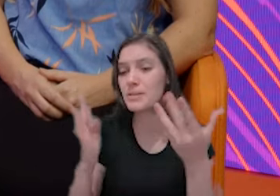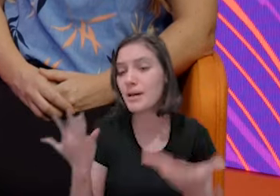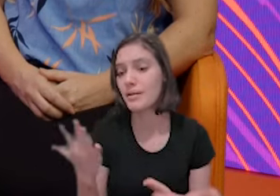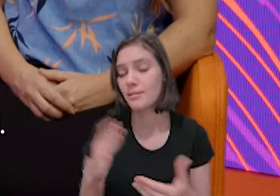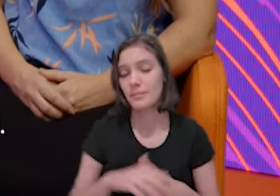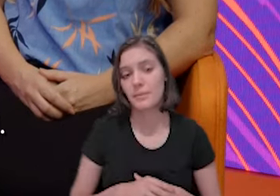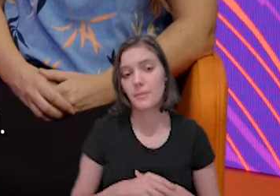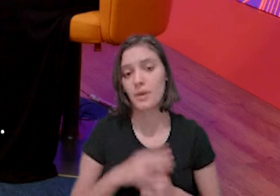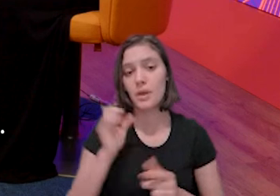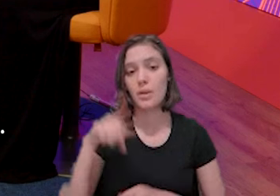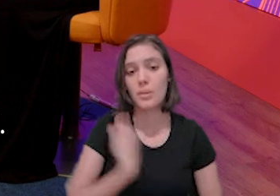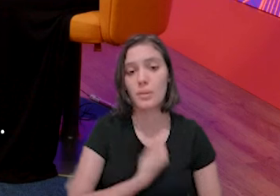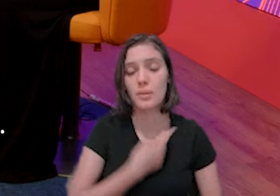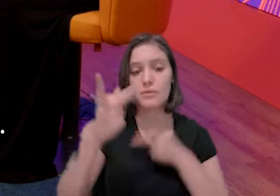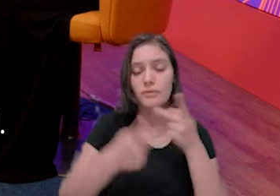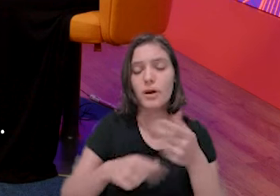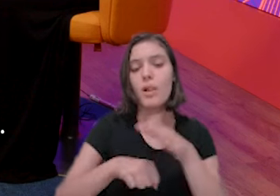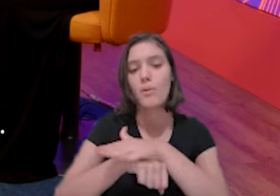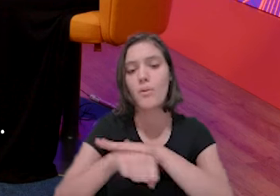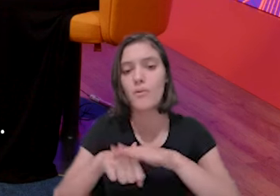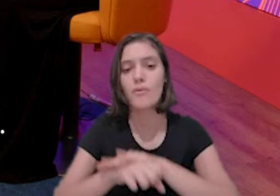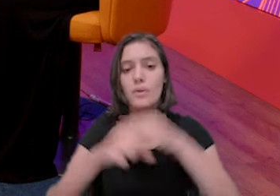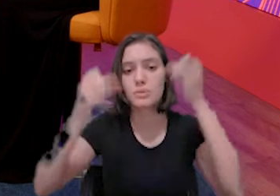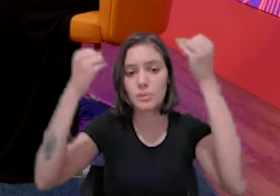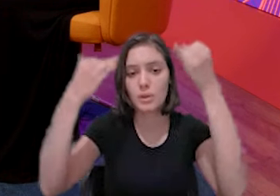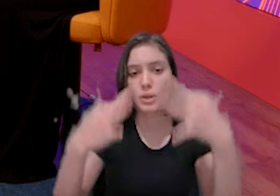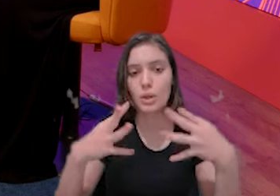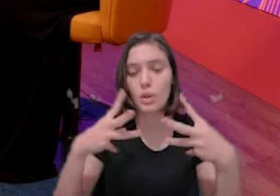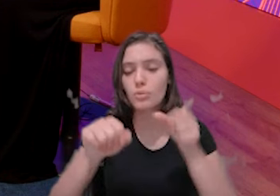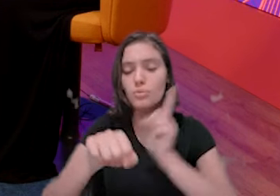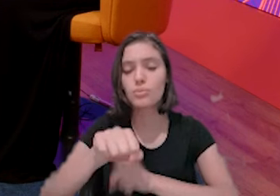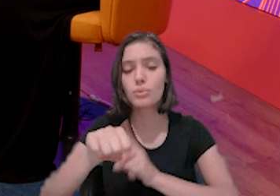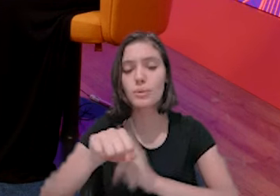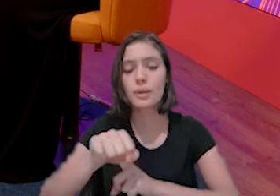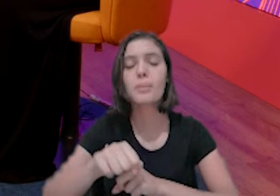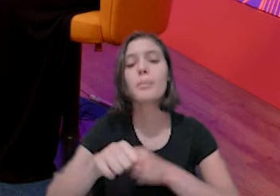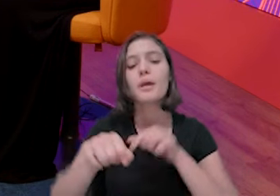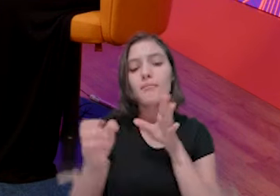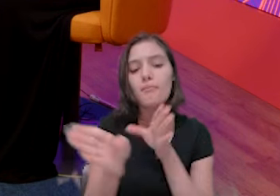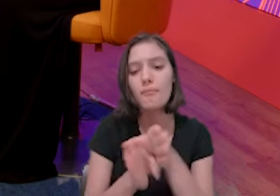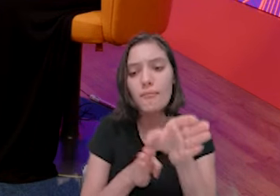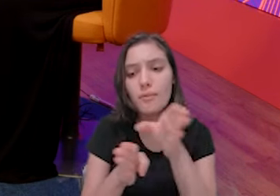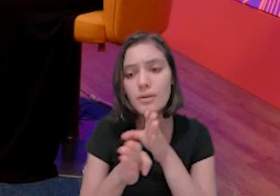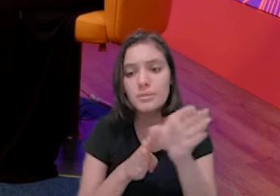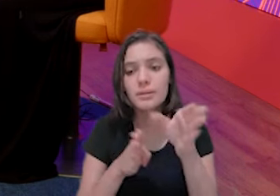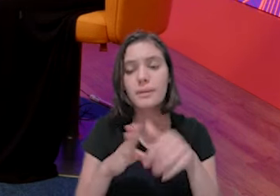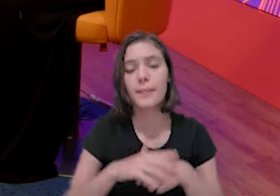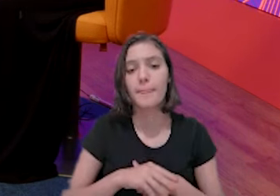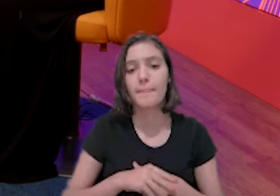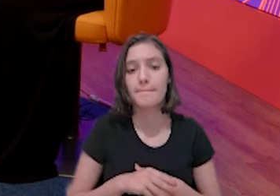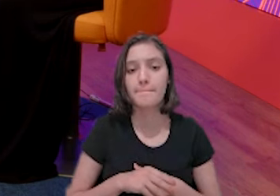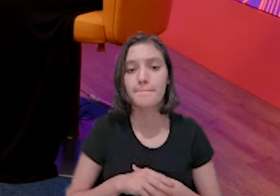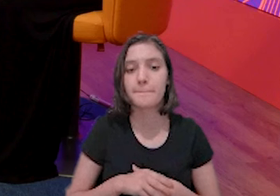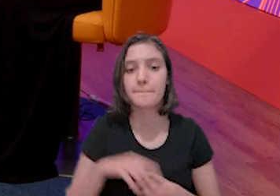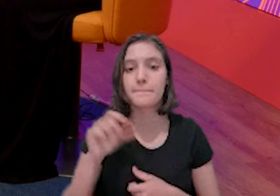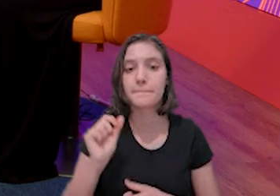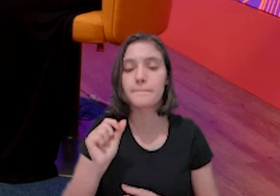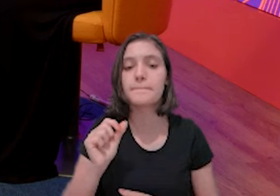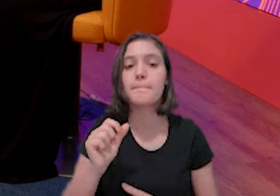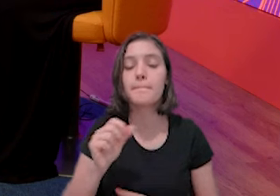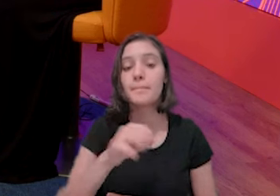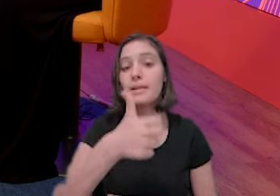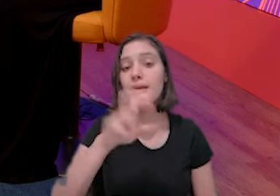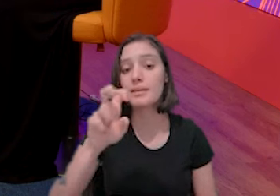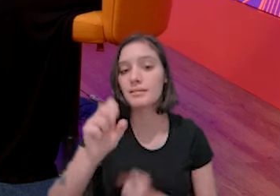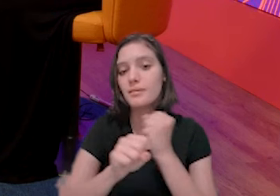orientá-lo da melhor maneira possível. anos no Brasil? Estou 15 anos. E você não era empresária na Bolívia?